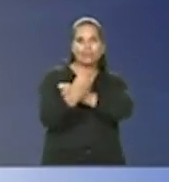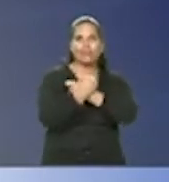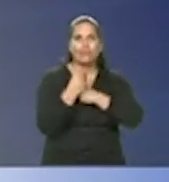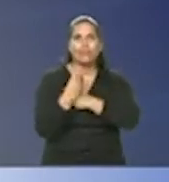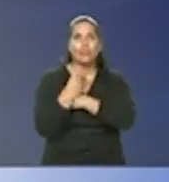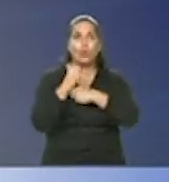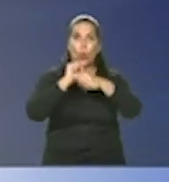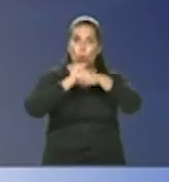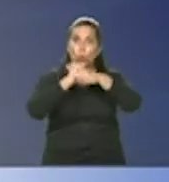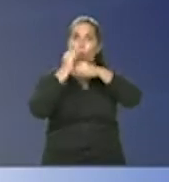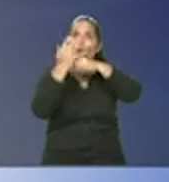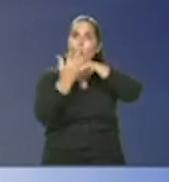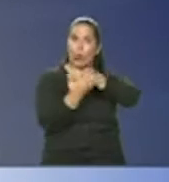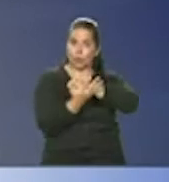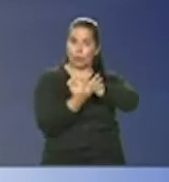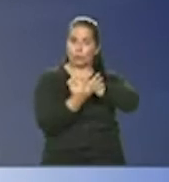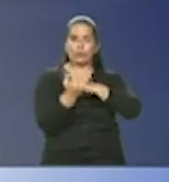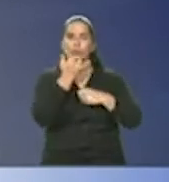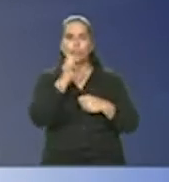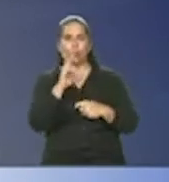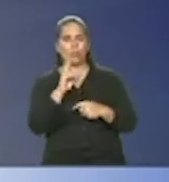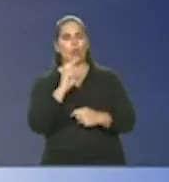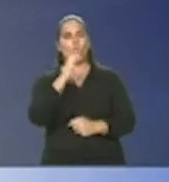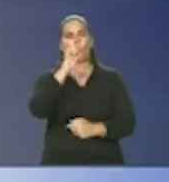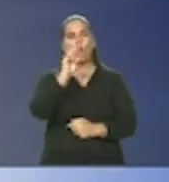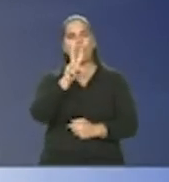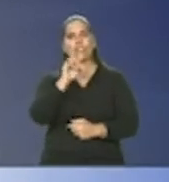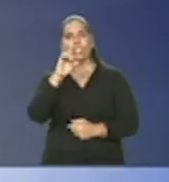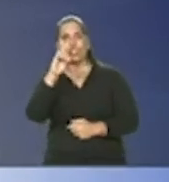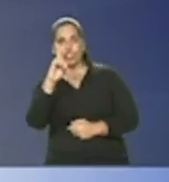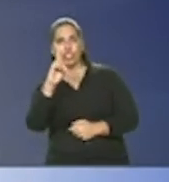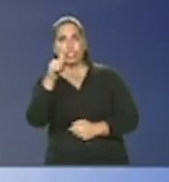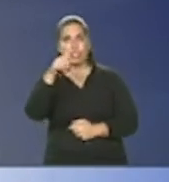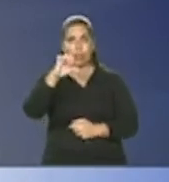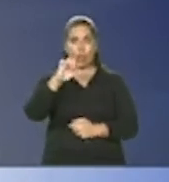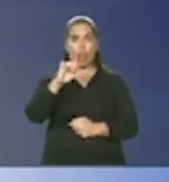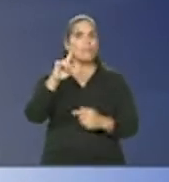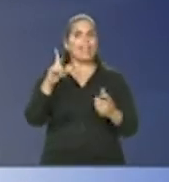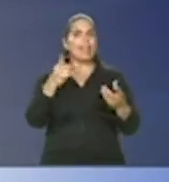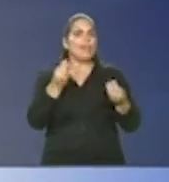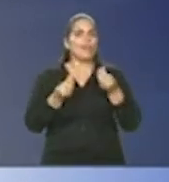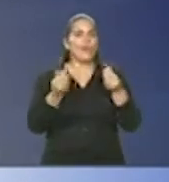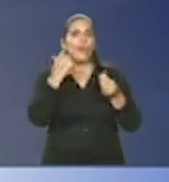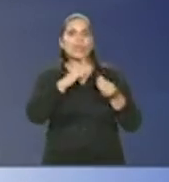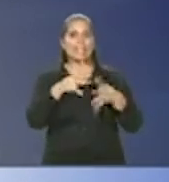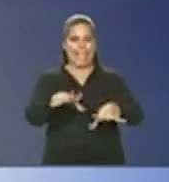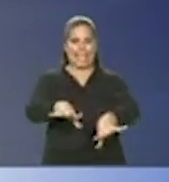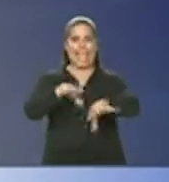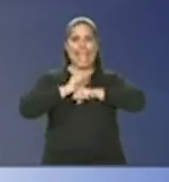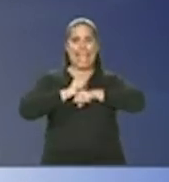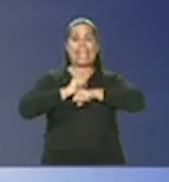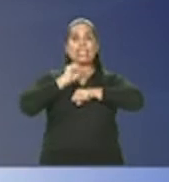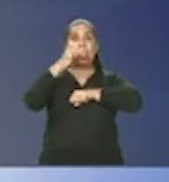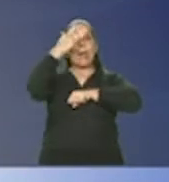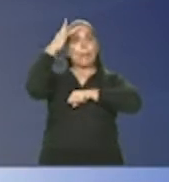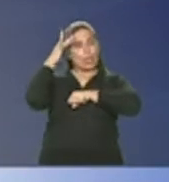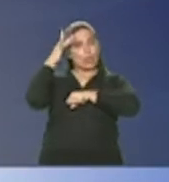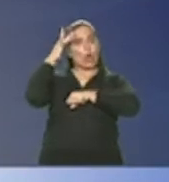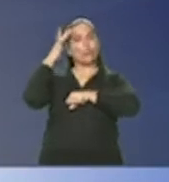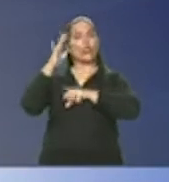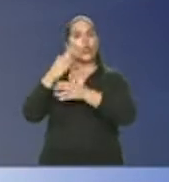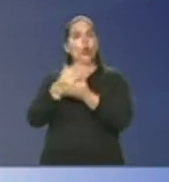o Corolla, perdão, o Covid perde as pernas à medida que as pessoas lentamente vão se tornando